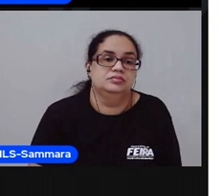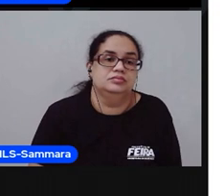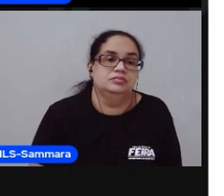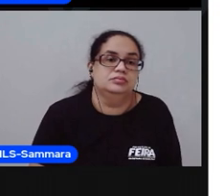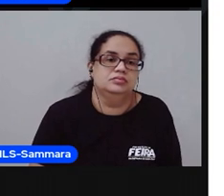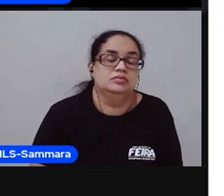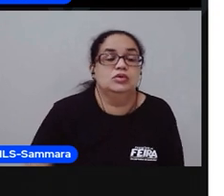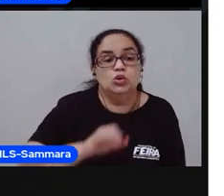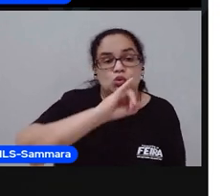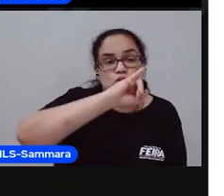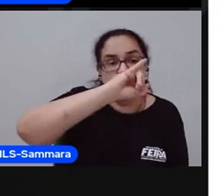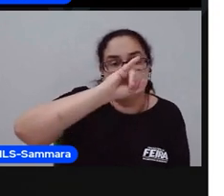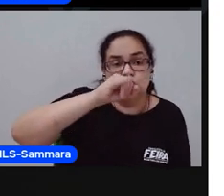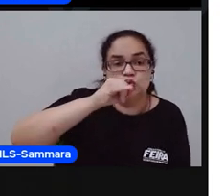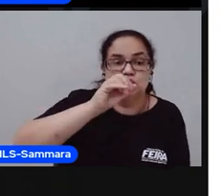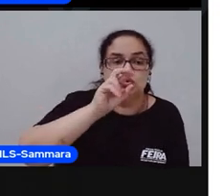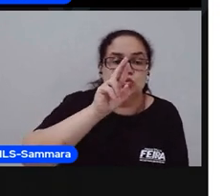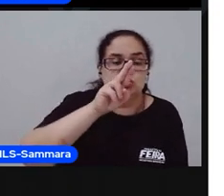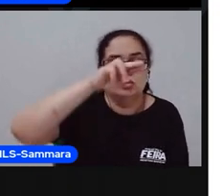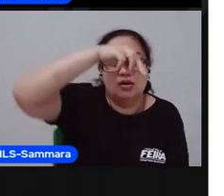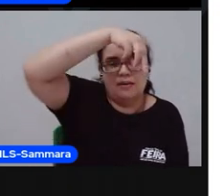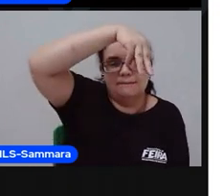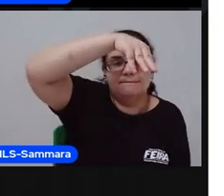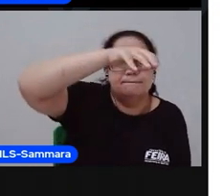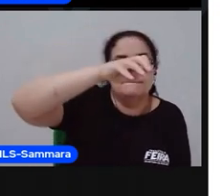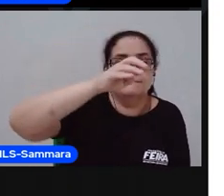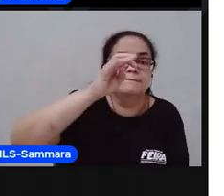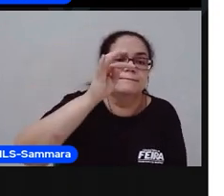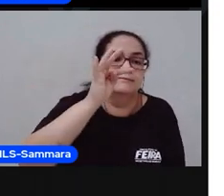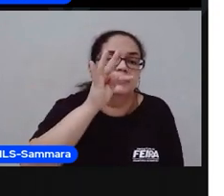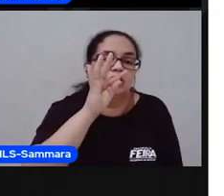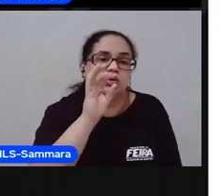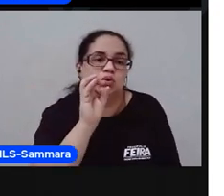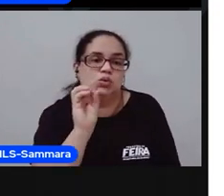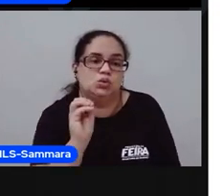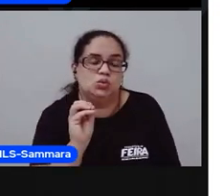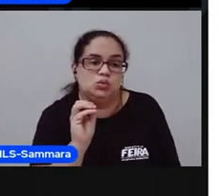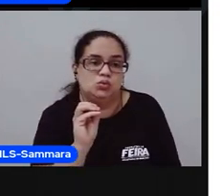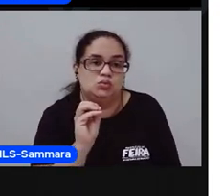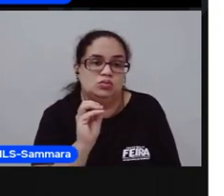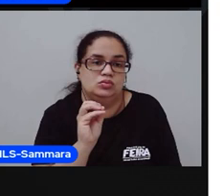É o jumento, né? Jumento.